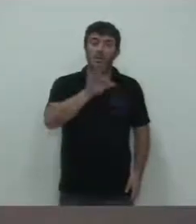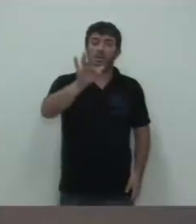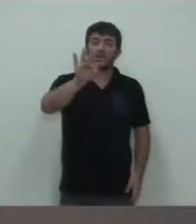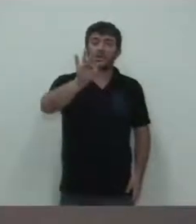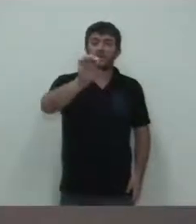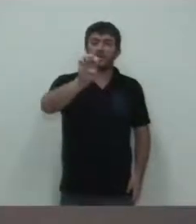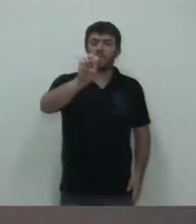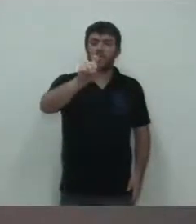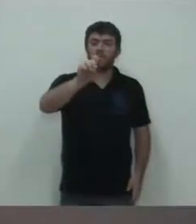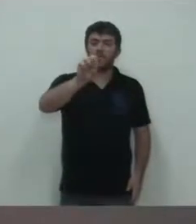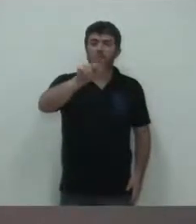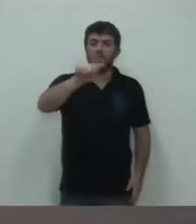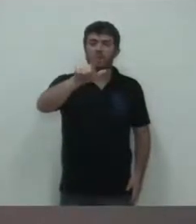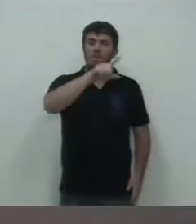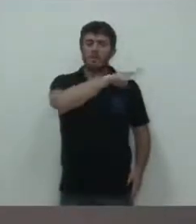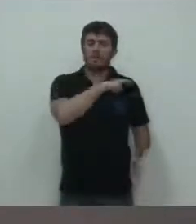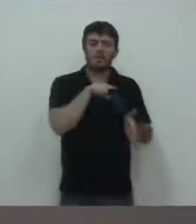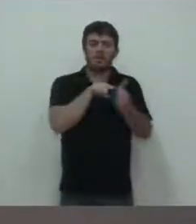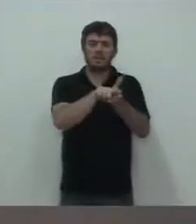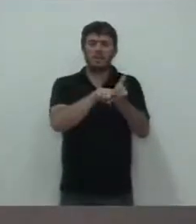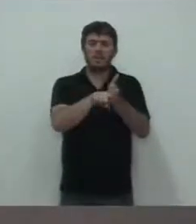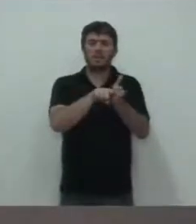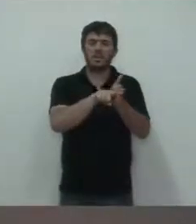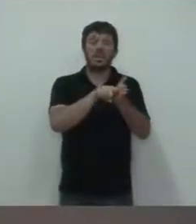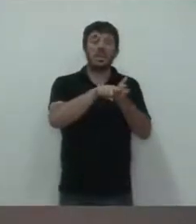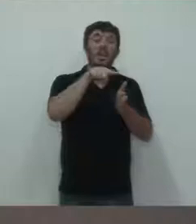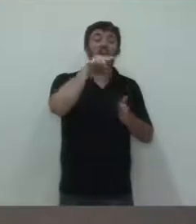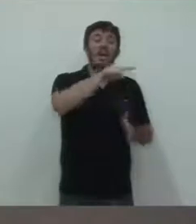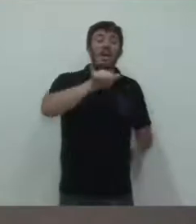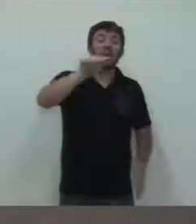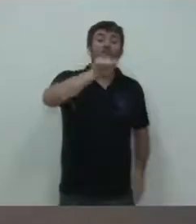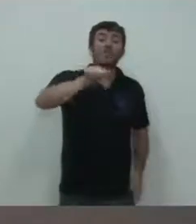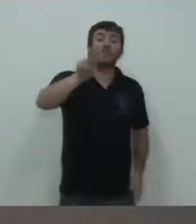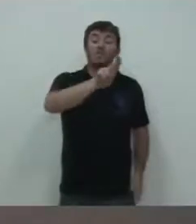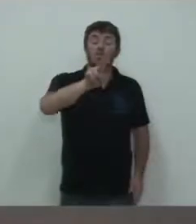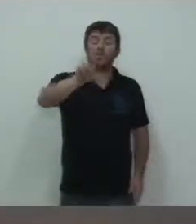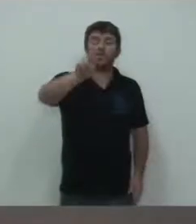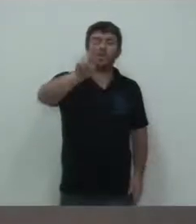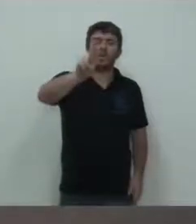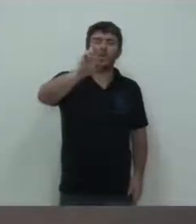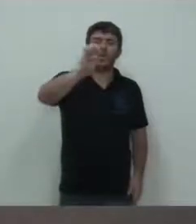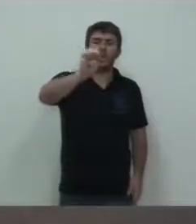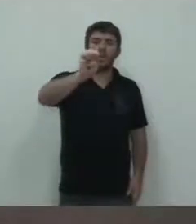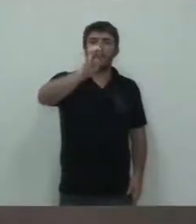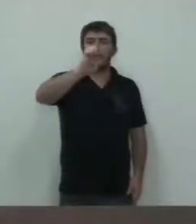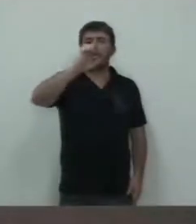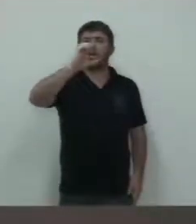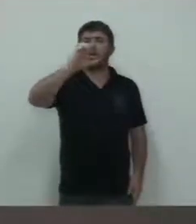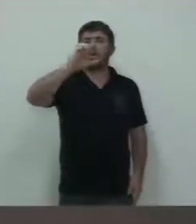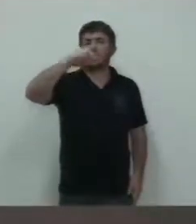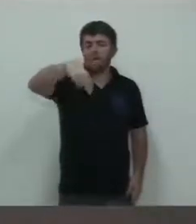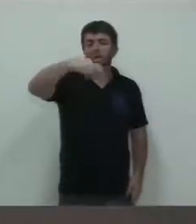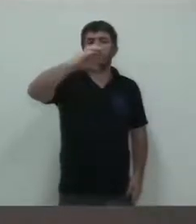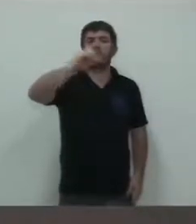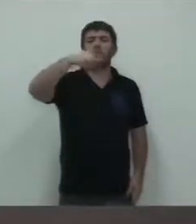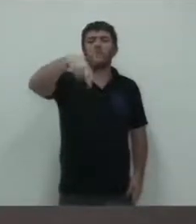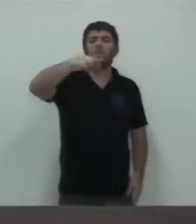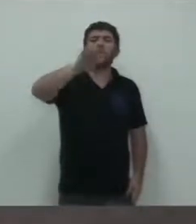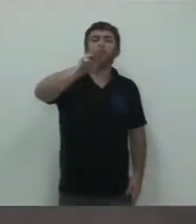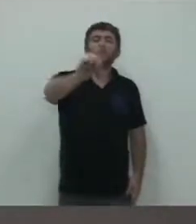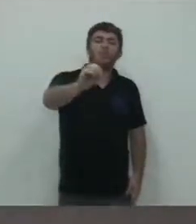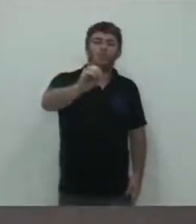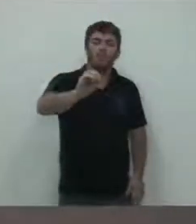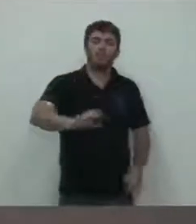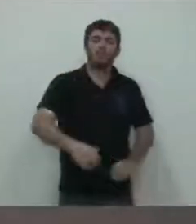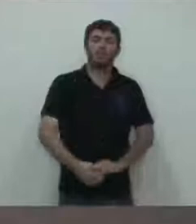a entidade Reencontro também, só para deixar vocês informados.